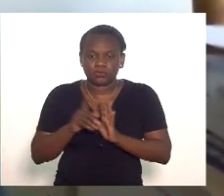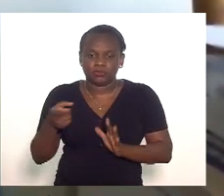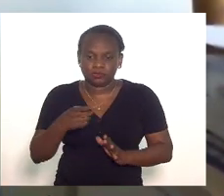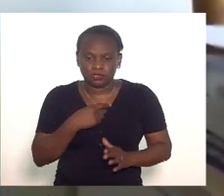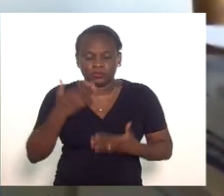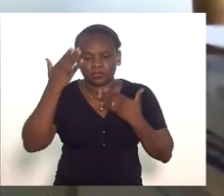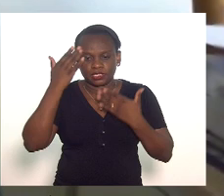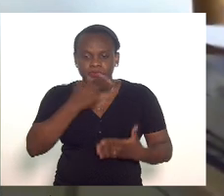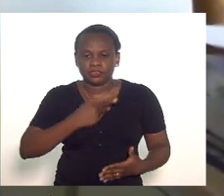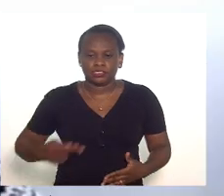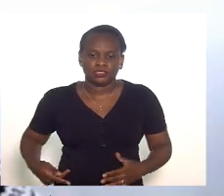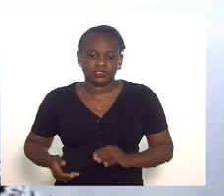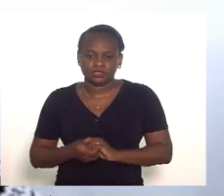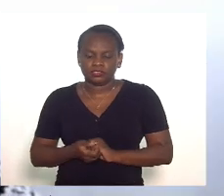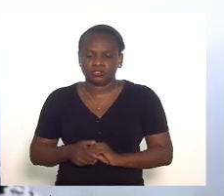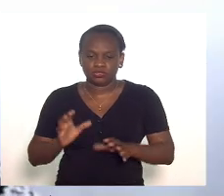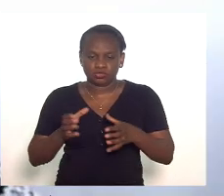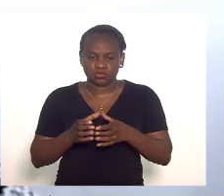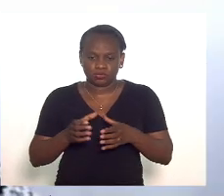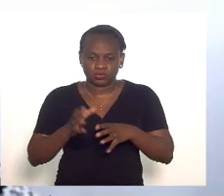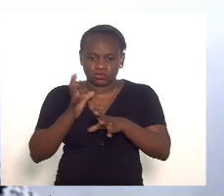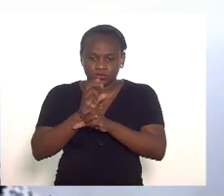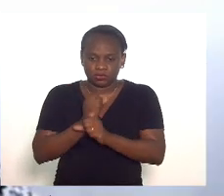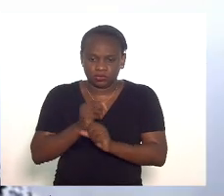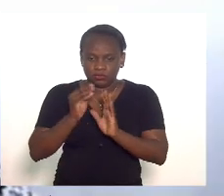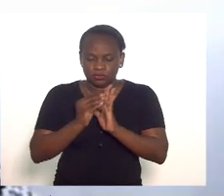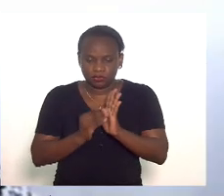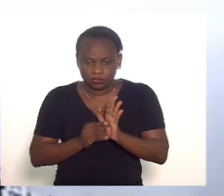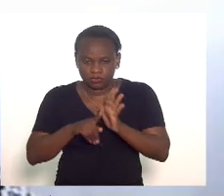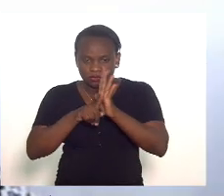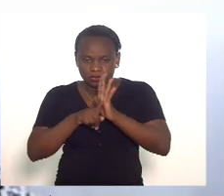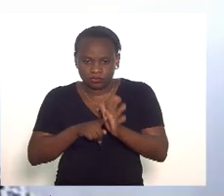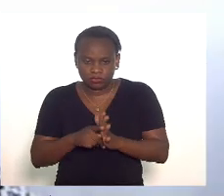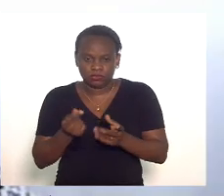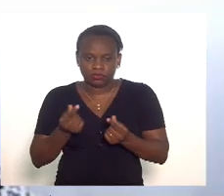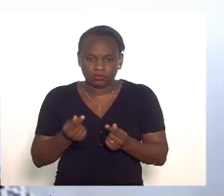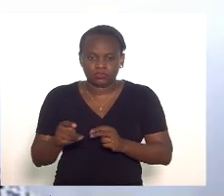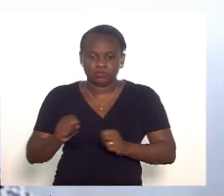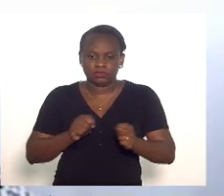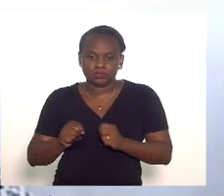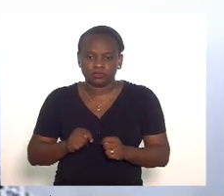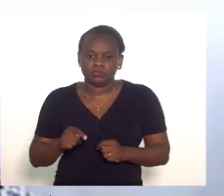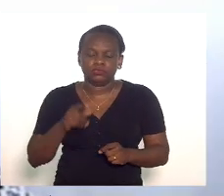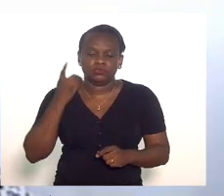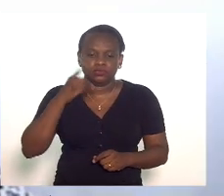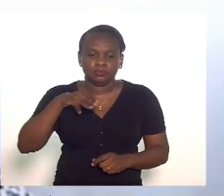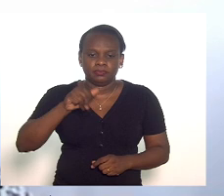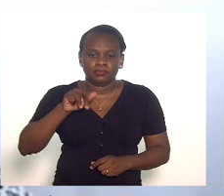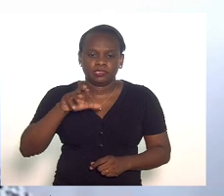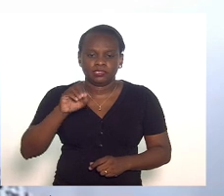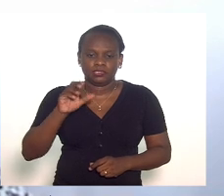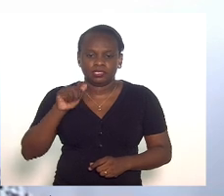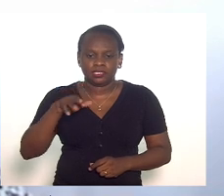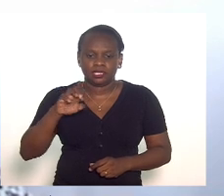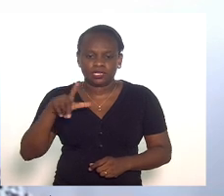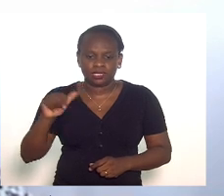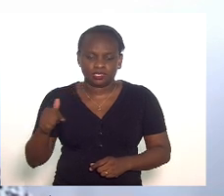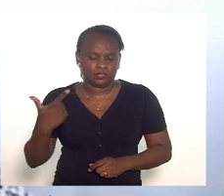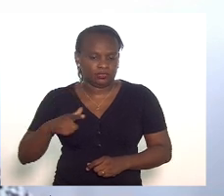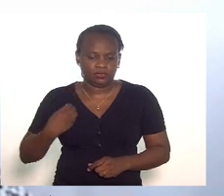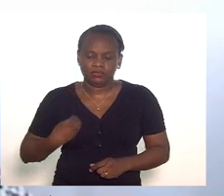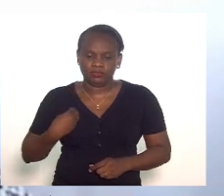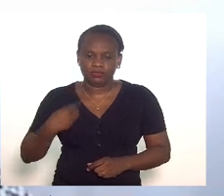senhora presidente pela Comissão de Orçamento Finanças Fiscalização Financiera e Controle deputado Márcio Canella não se encontrando